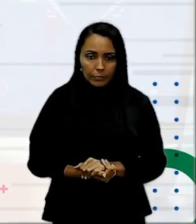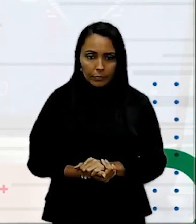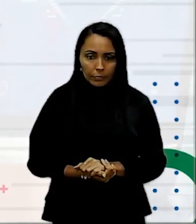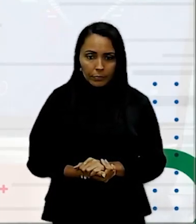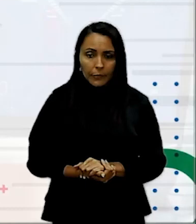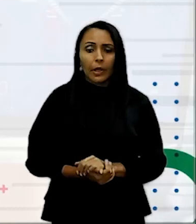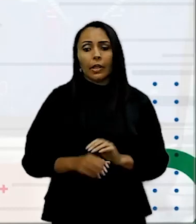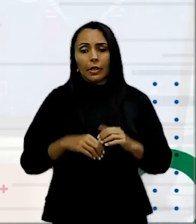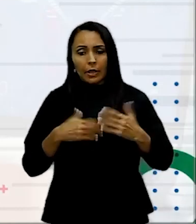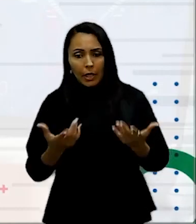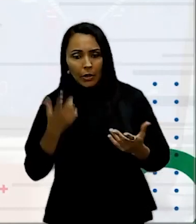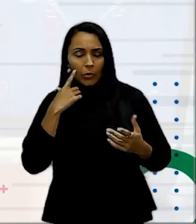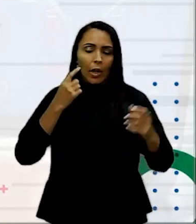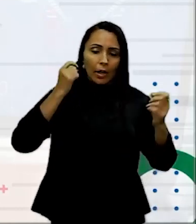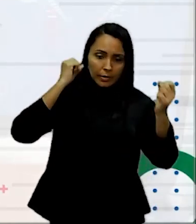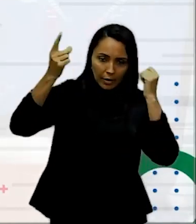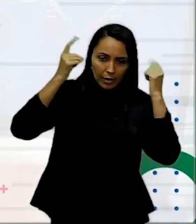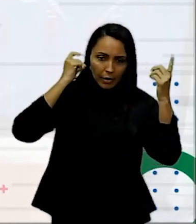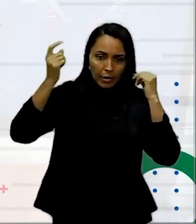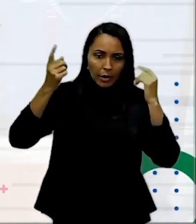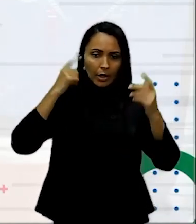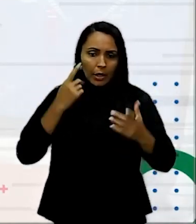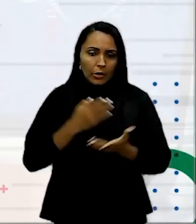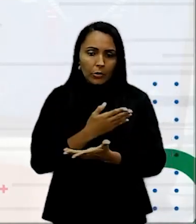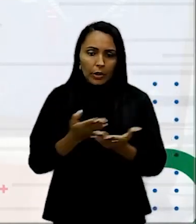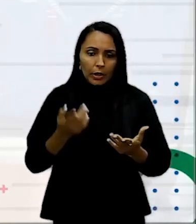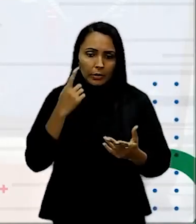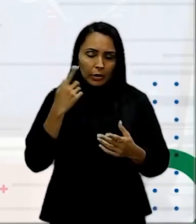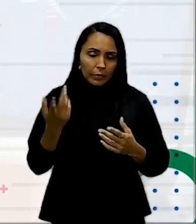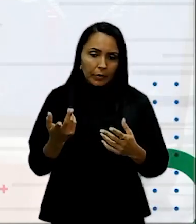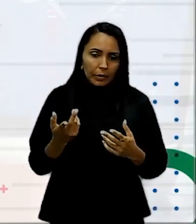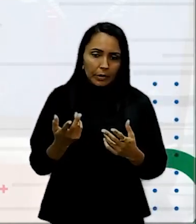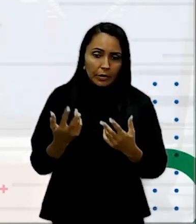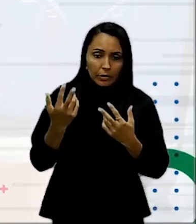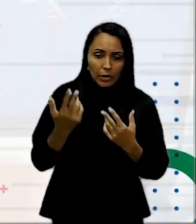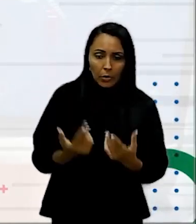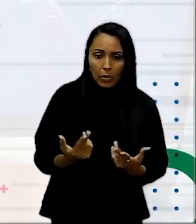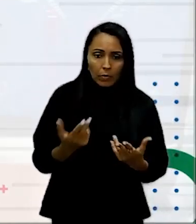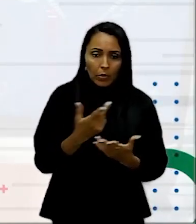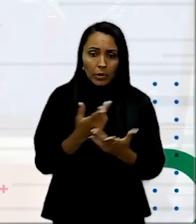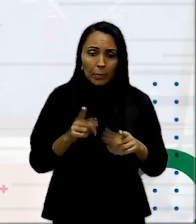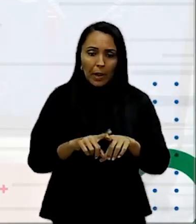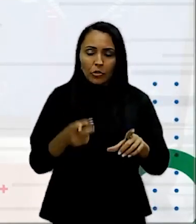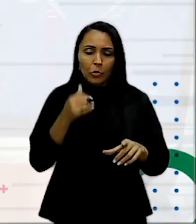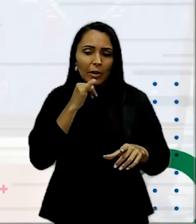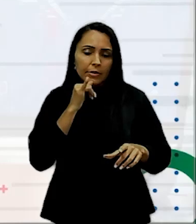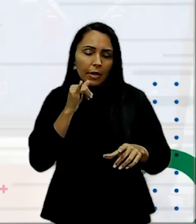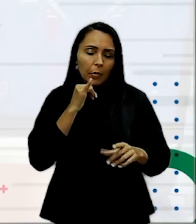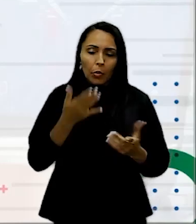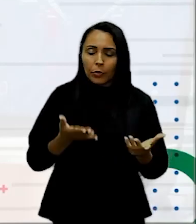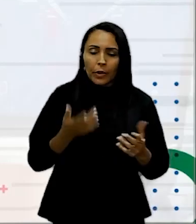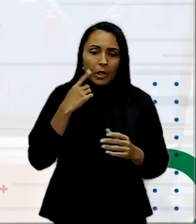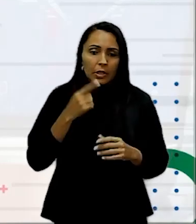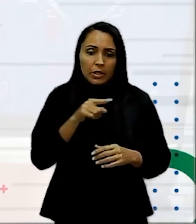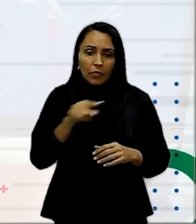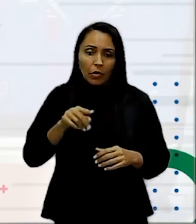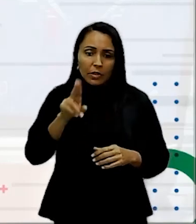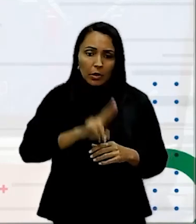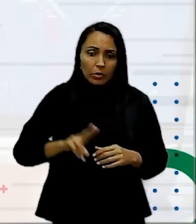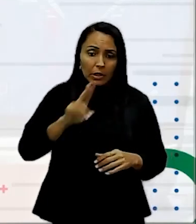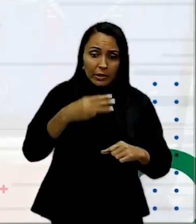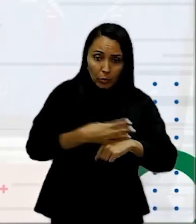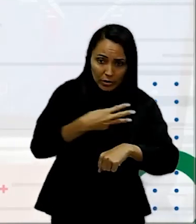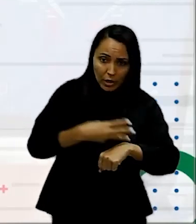Claro que a ideia aqui Não é que Uma interface Seja própria da outra Mas Digamos por exemplo Se você utiliza O